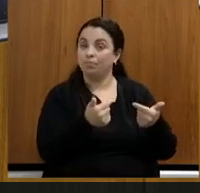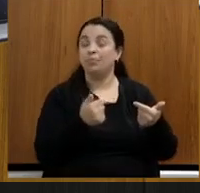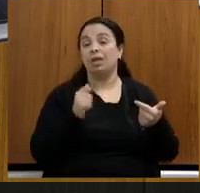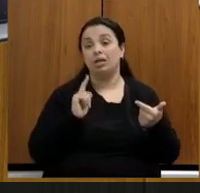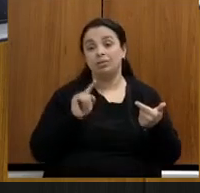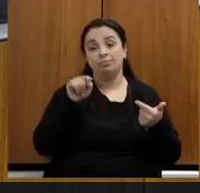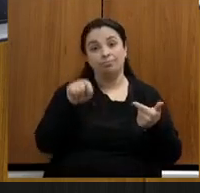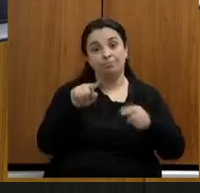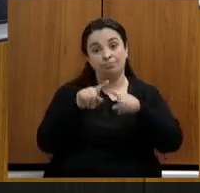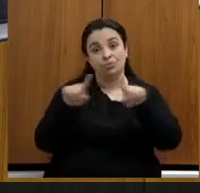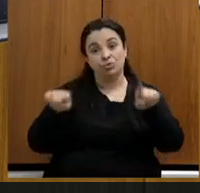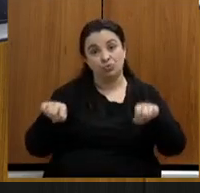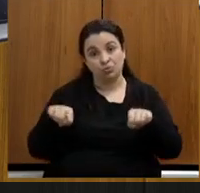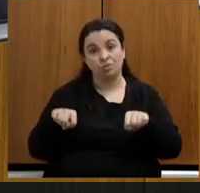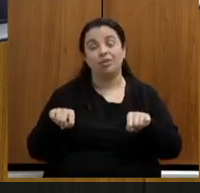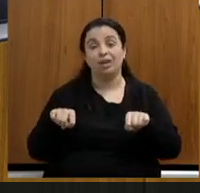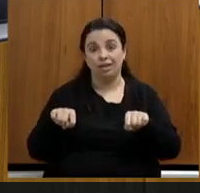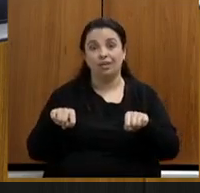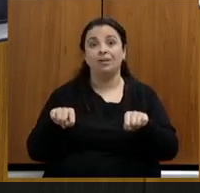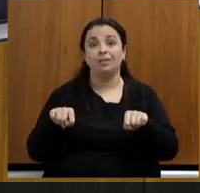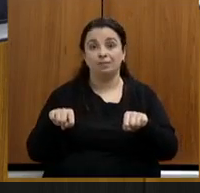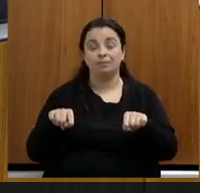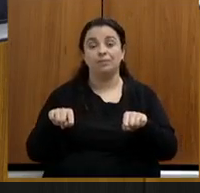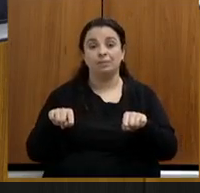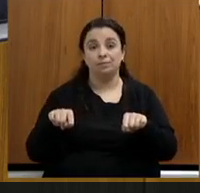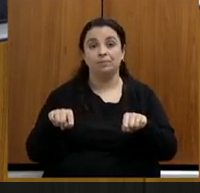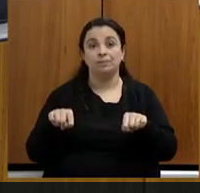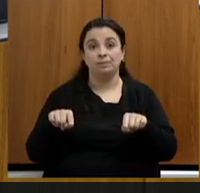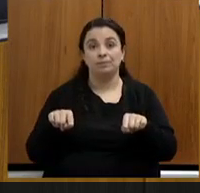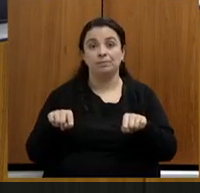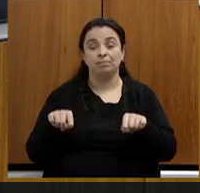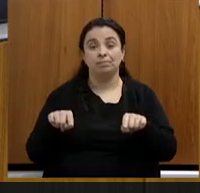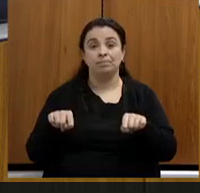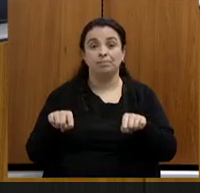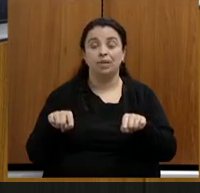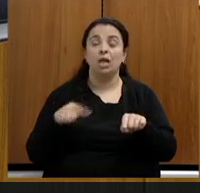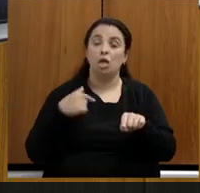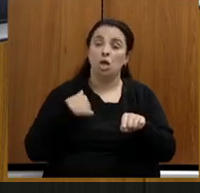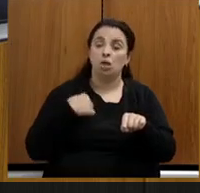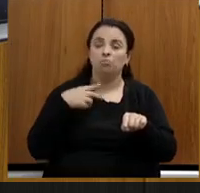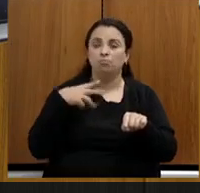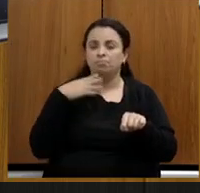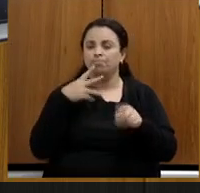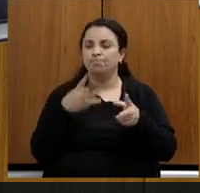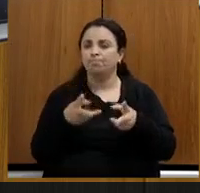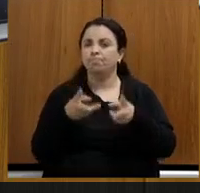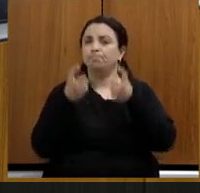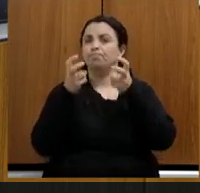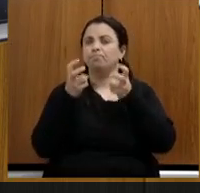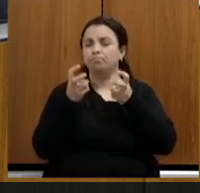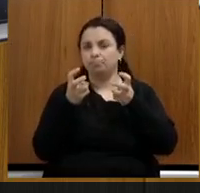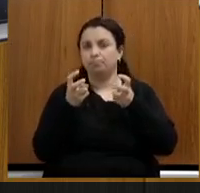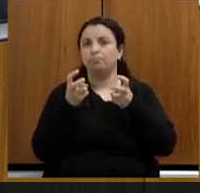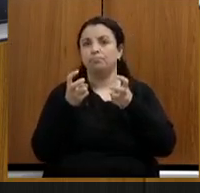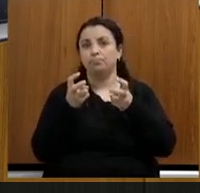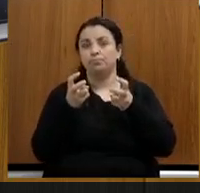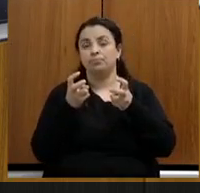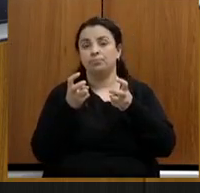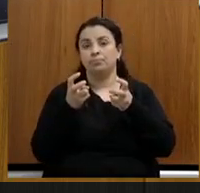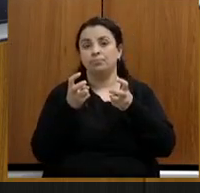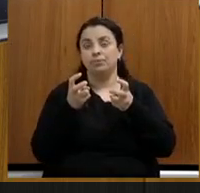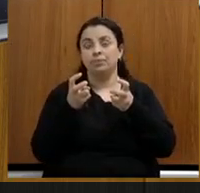eu tenho uma percepção que alguns